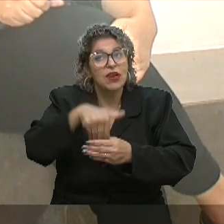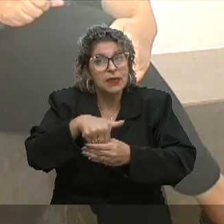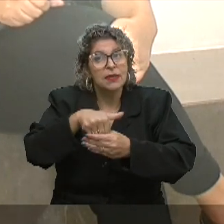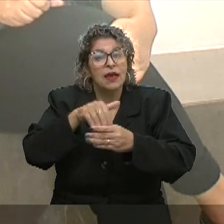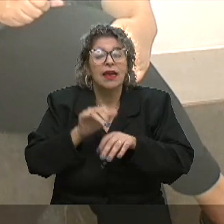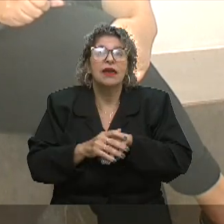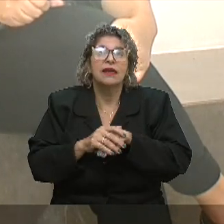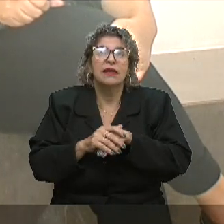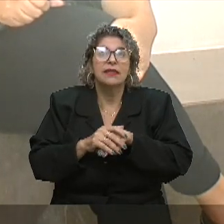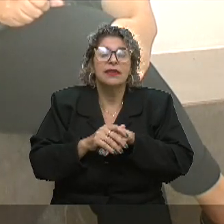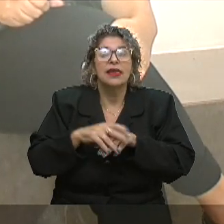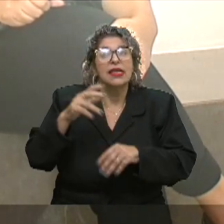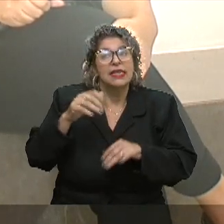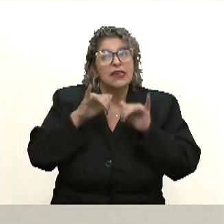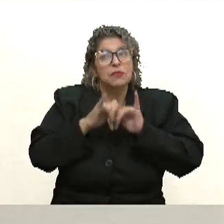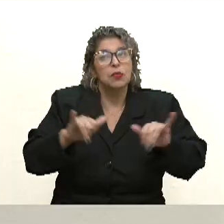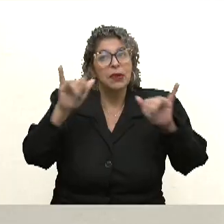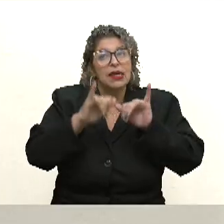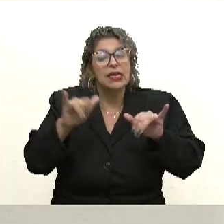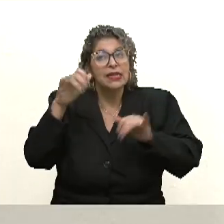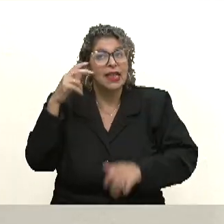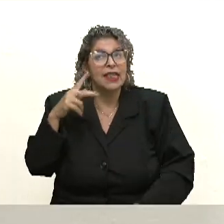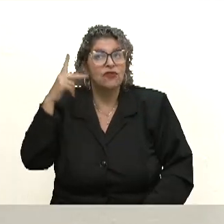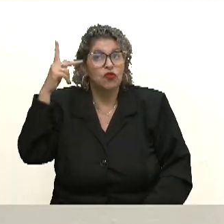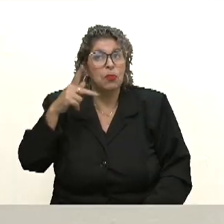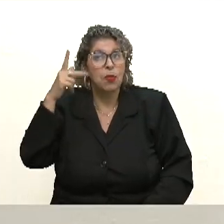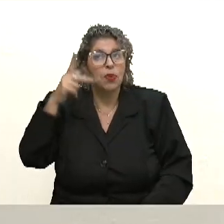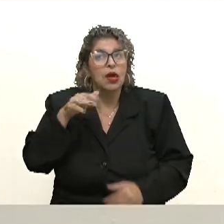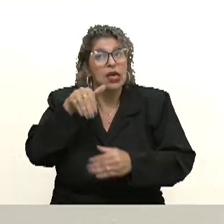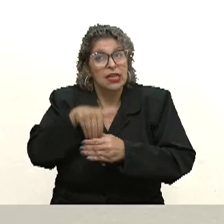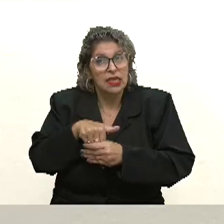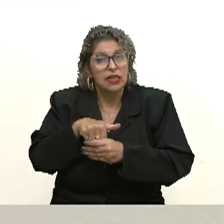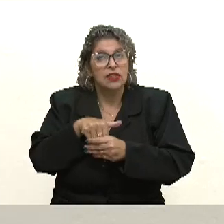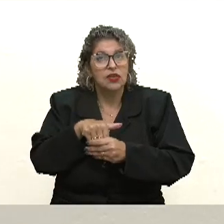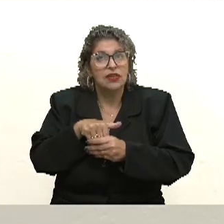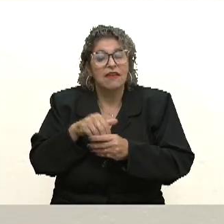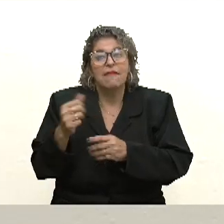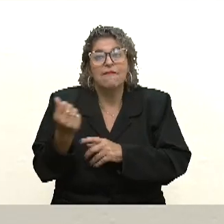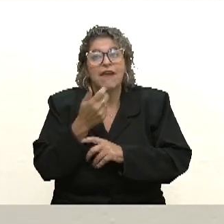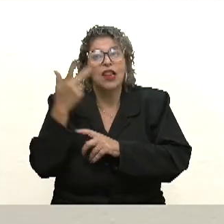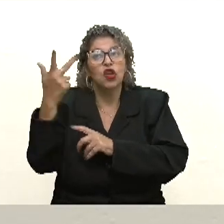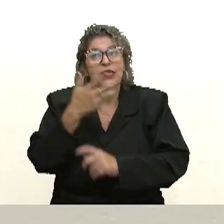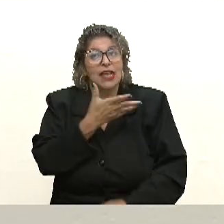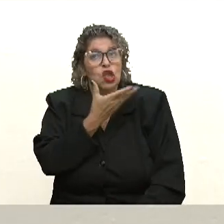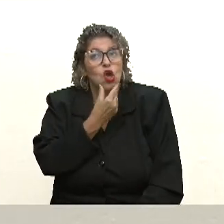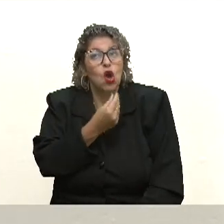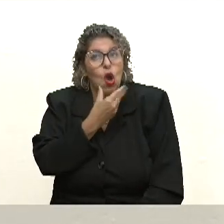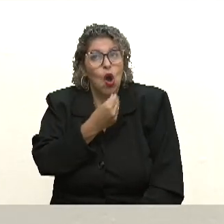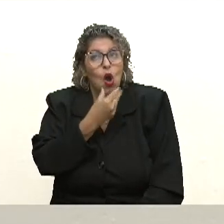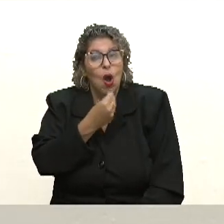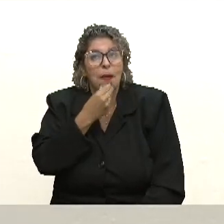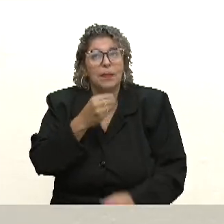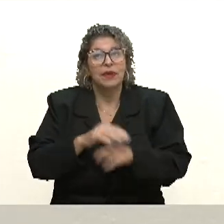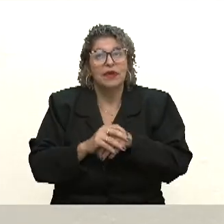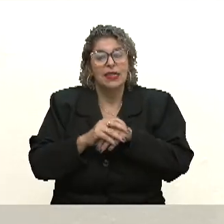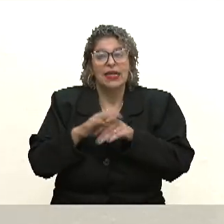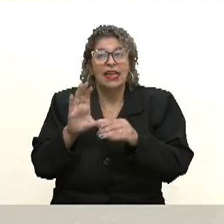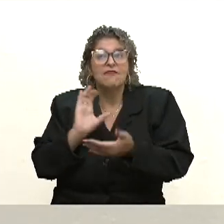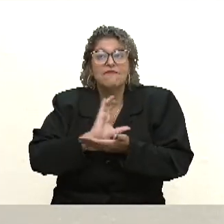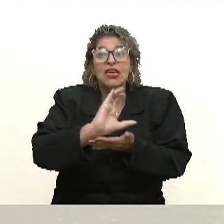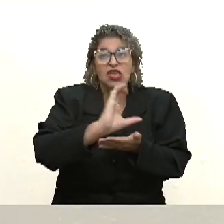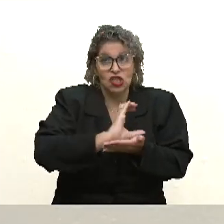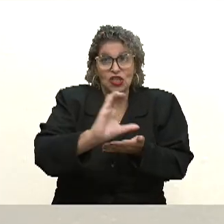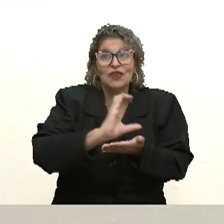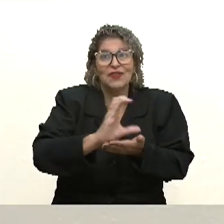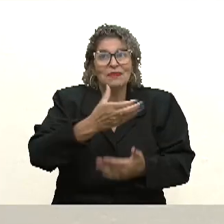ver nas propagandas eleitorais e nos próprios partidos. É muito mais valorizado um homem, eles colocam muito mais investimento e